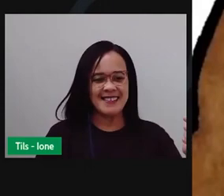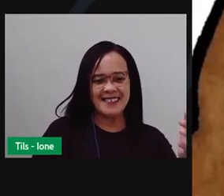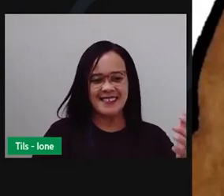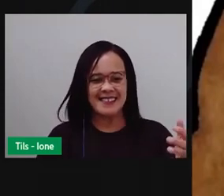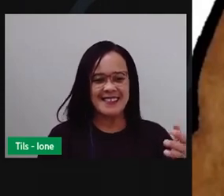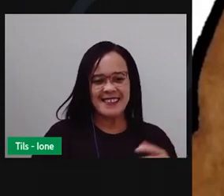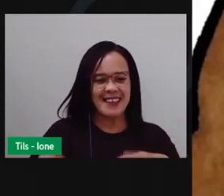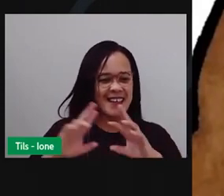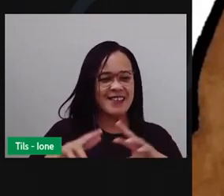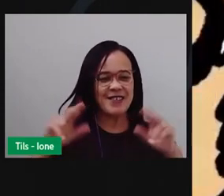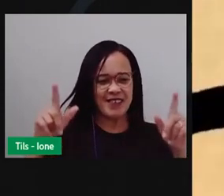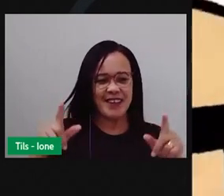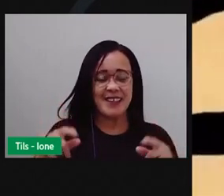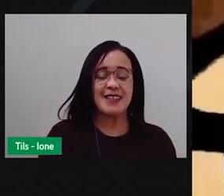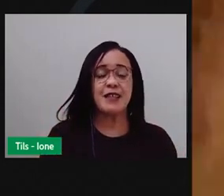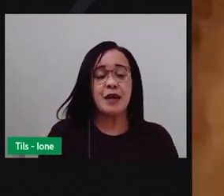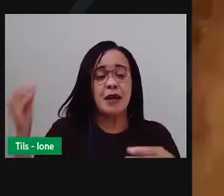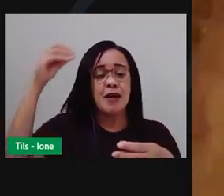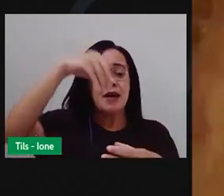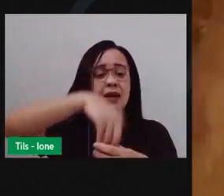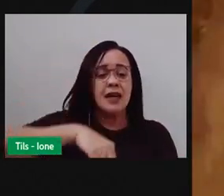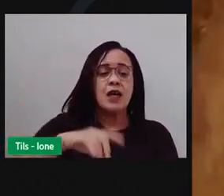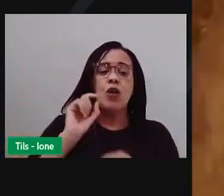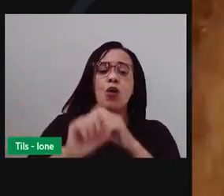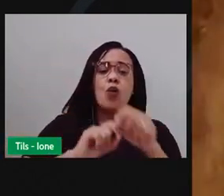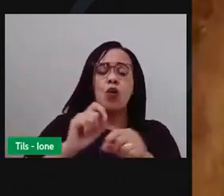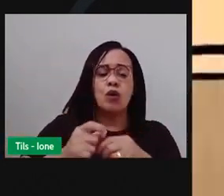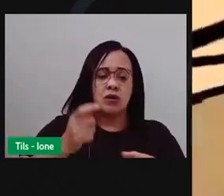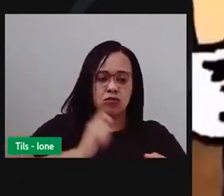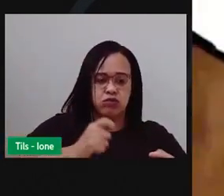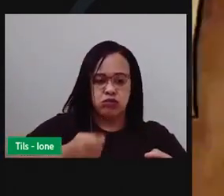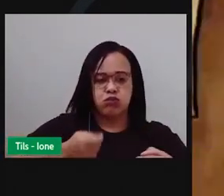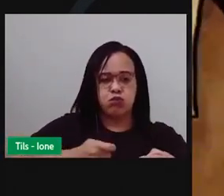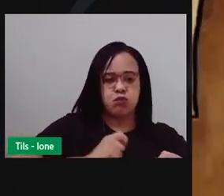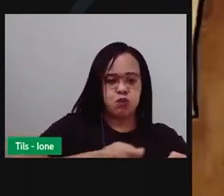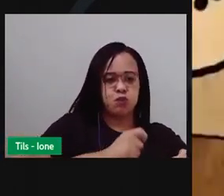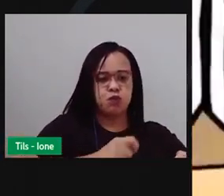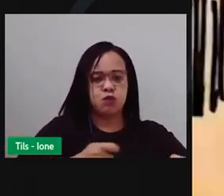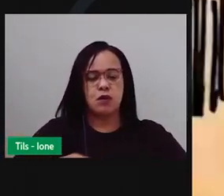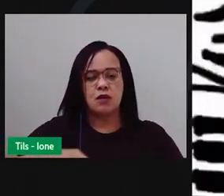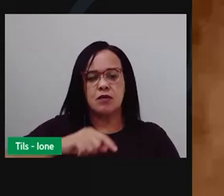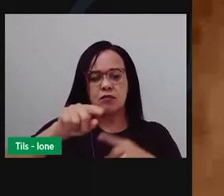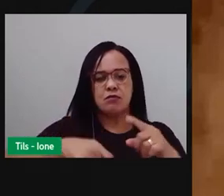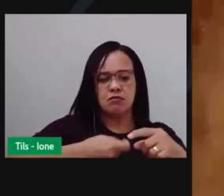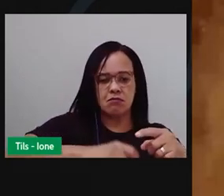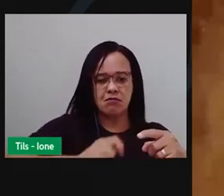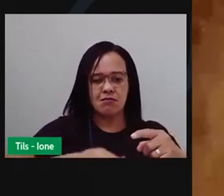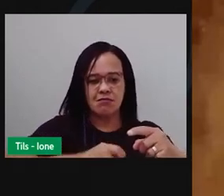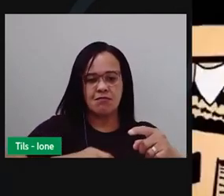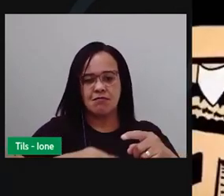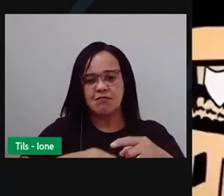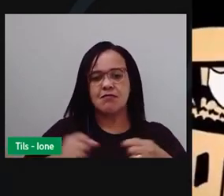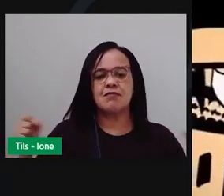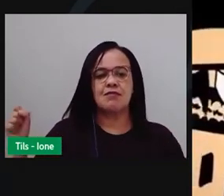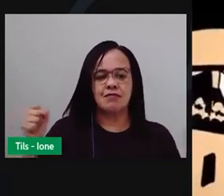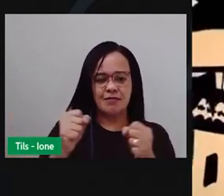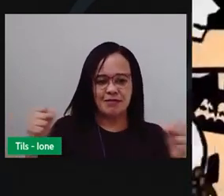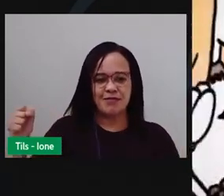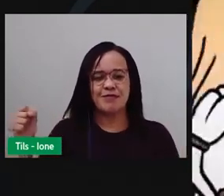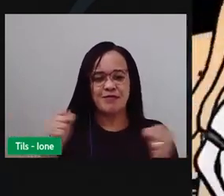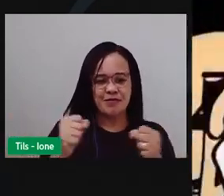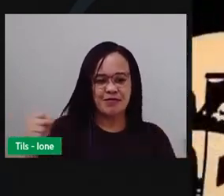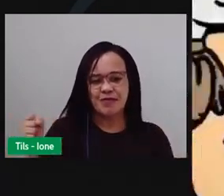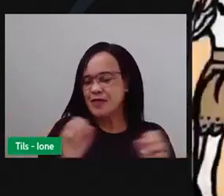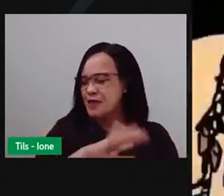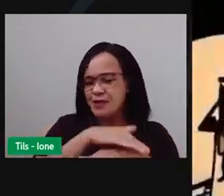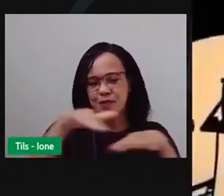Tacamos um pandeiro, uma asabumba, um triângulo, um acordeon e